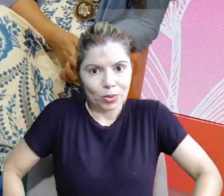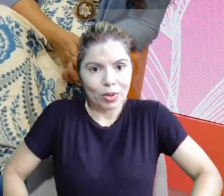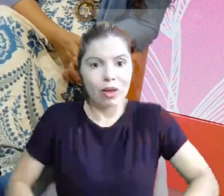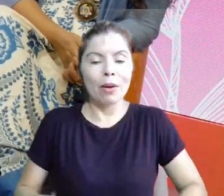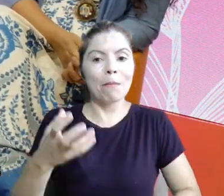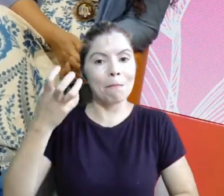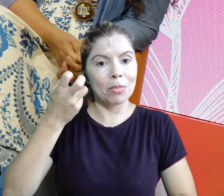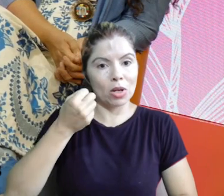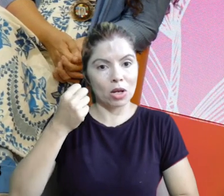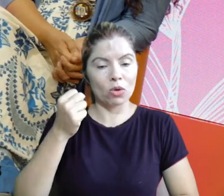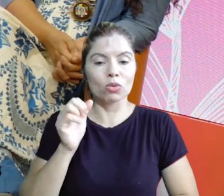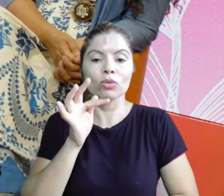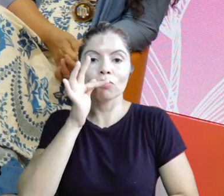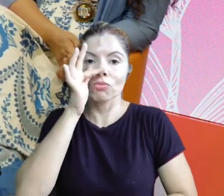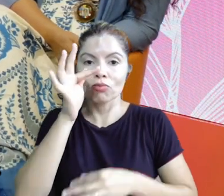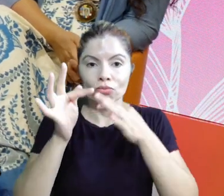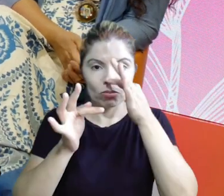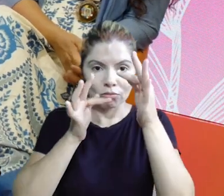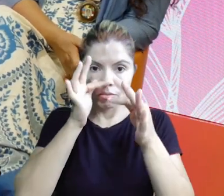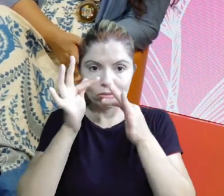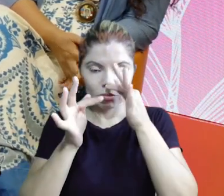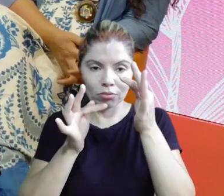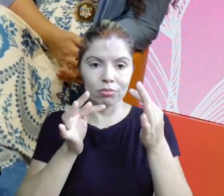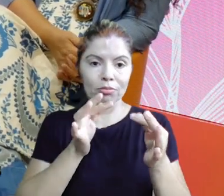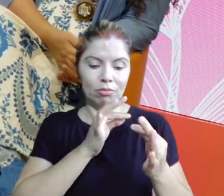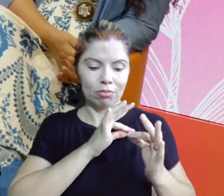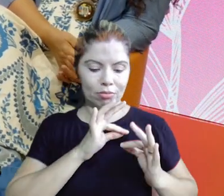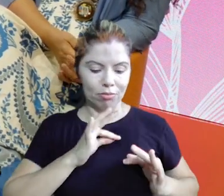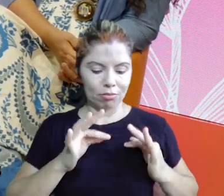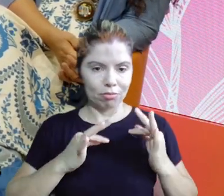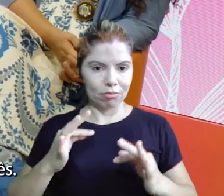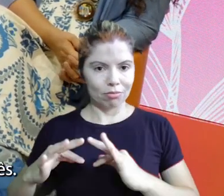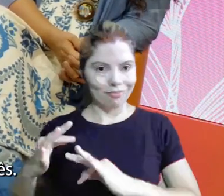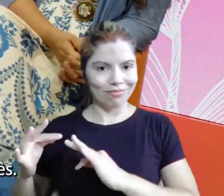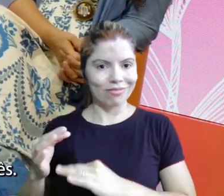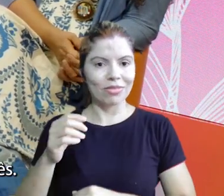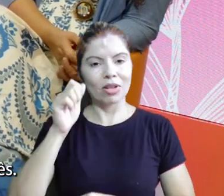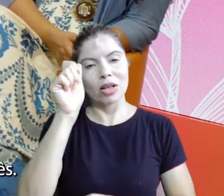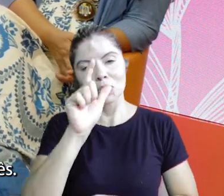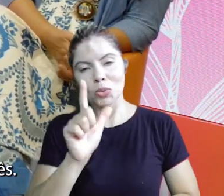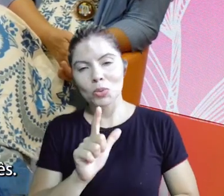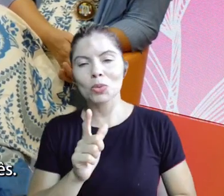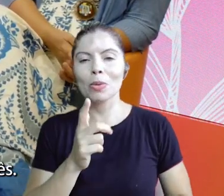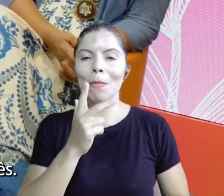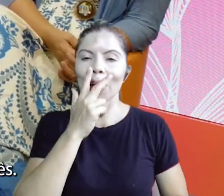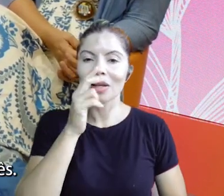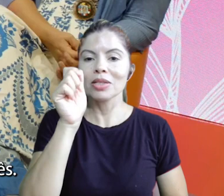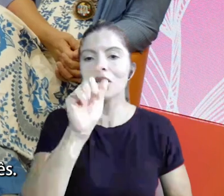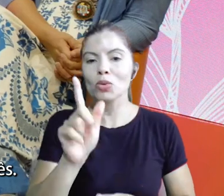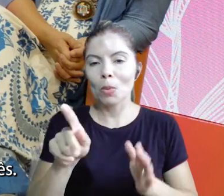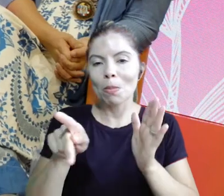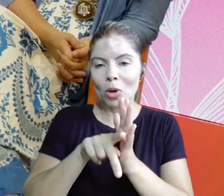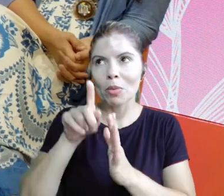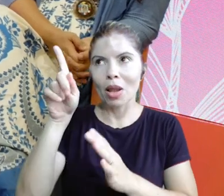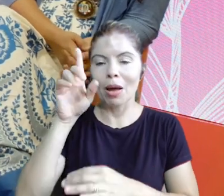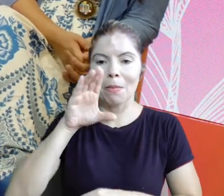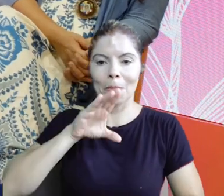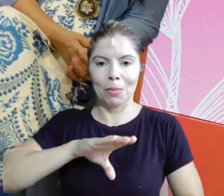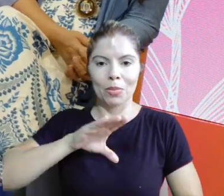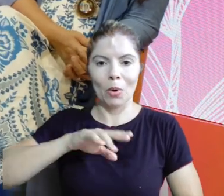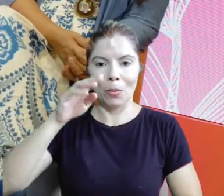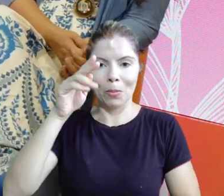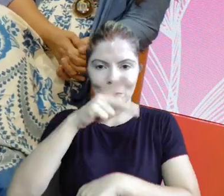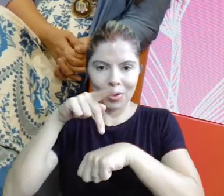de vestido, um vestido branco com umas flores... São azuis, parecem um azulejo português. Olha,